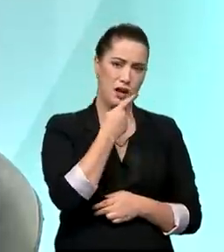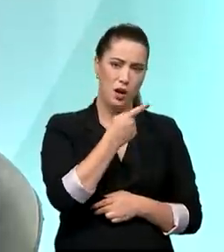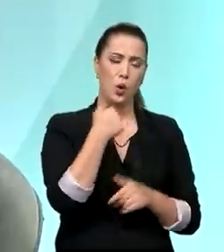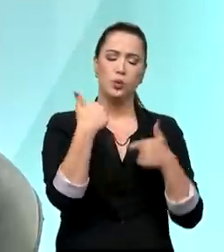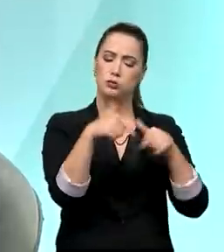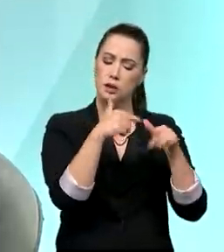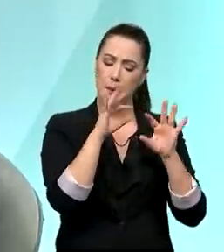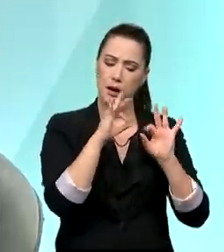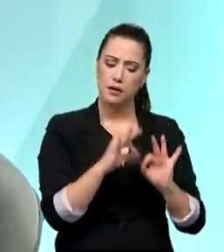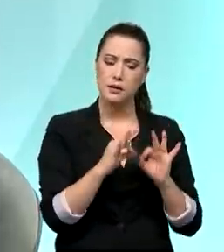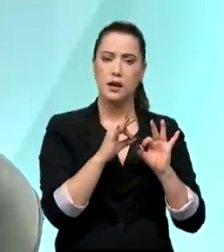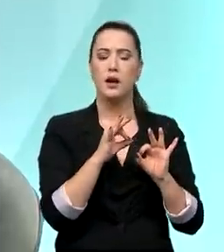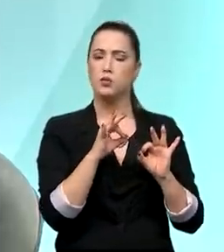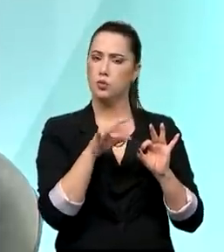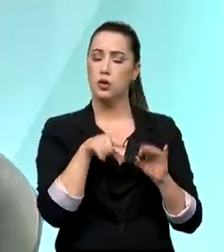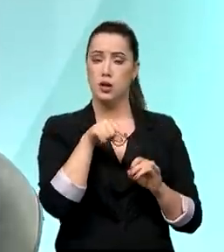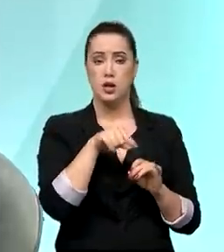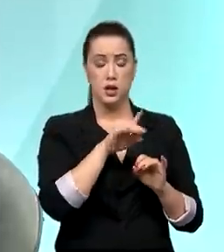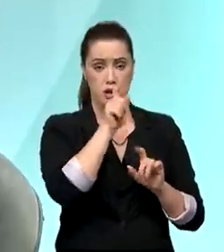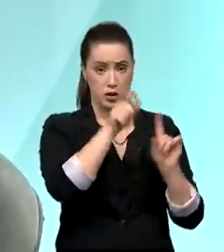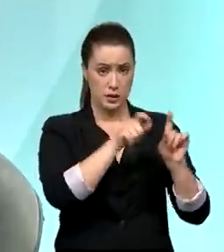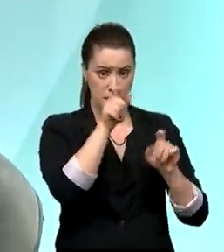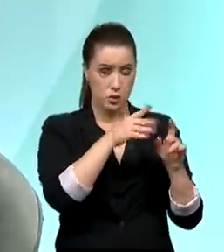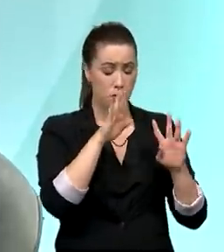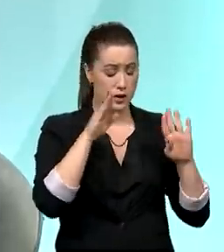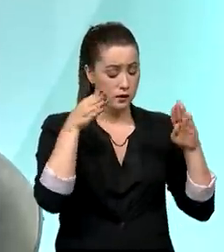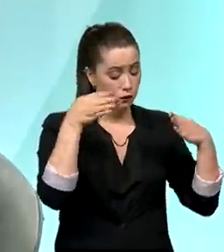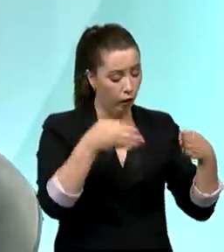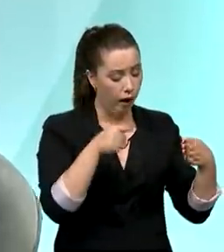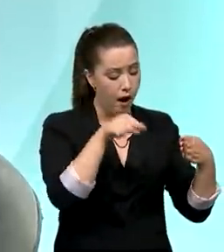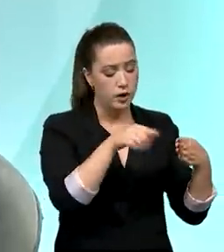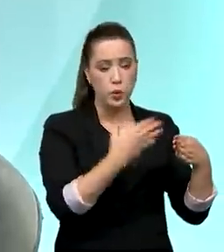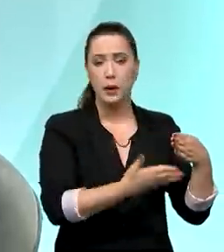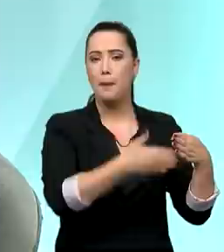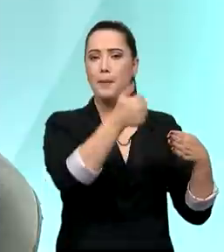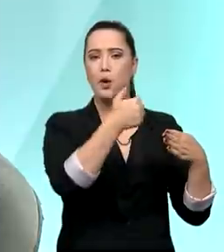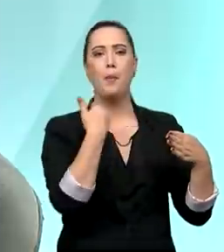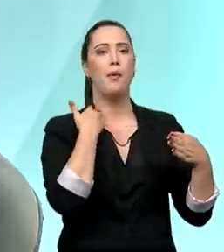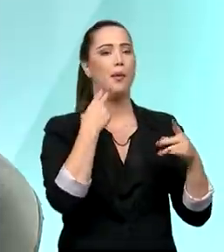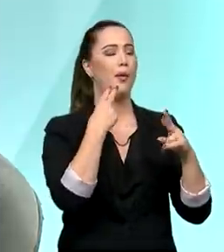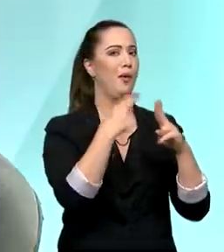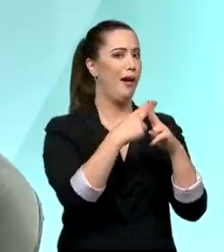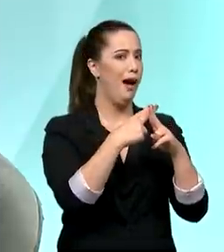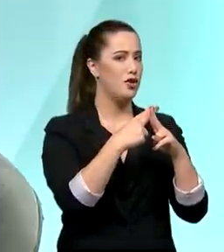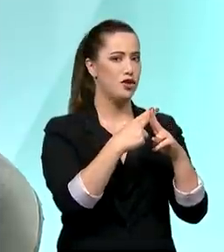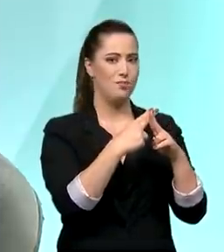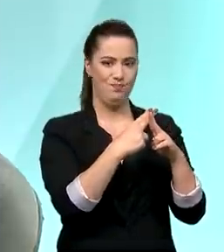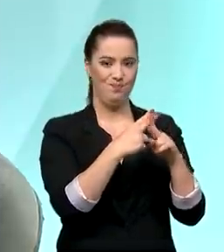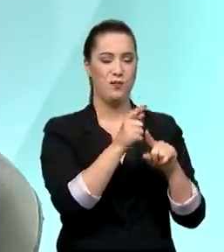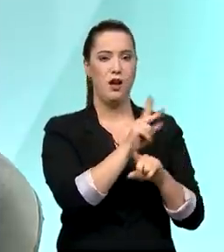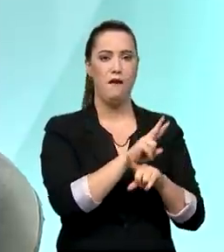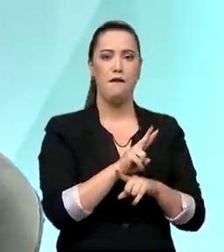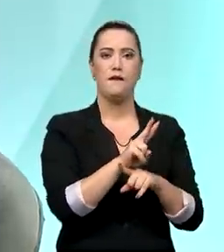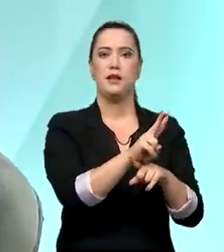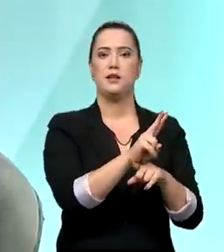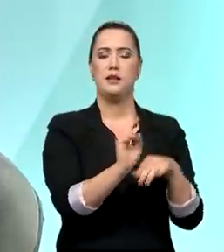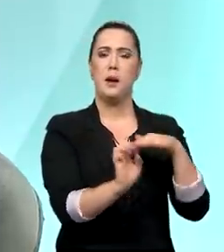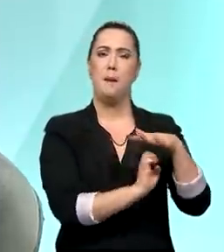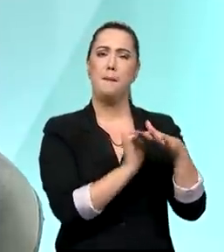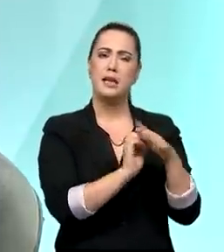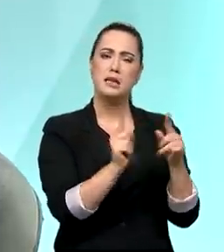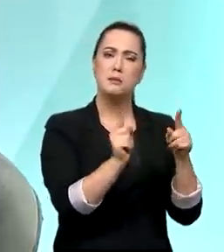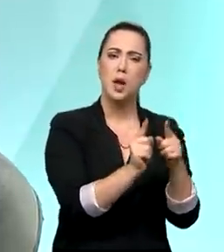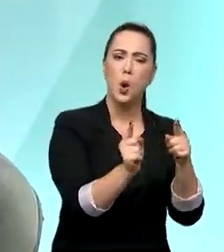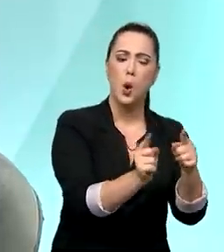efetivamente as pessoas focarem no que é melhor para a Caixa Econômica Federal, financiar as pequenas e